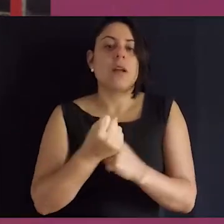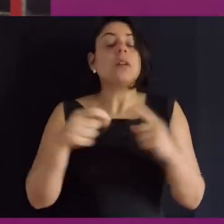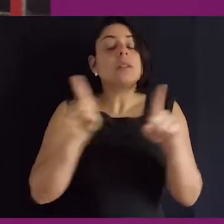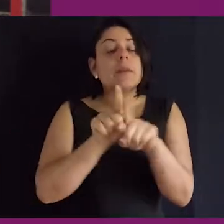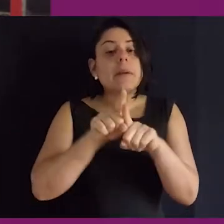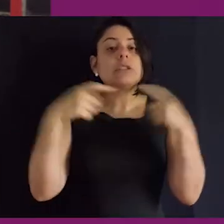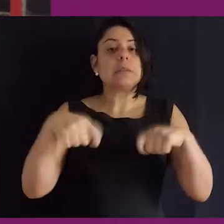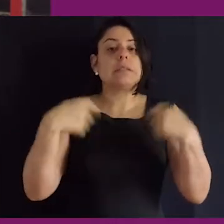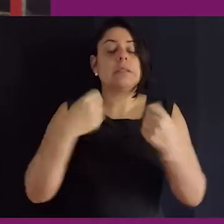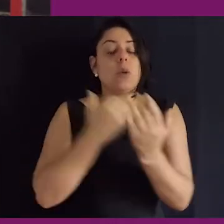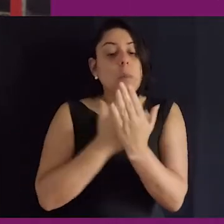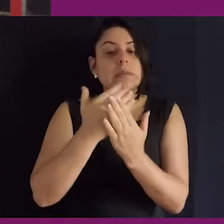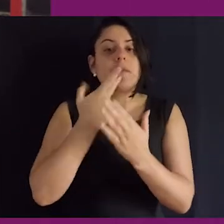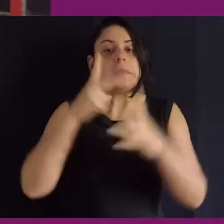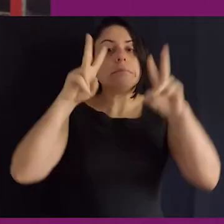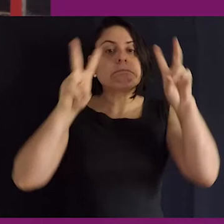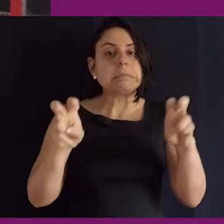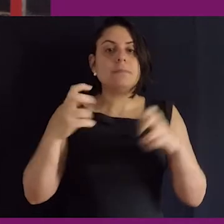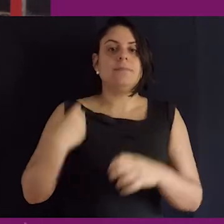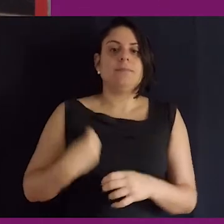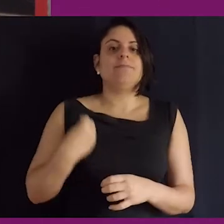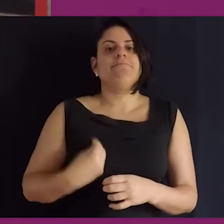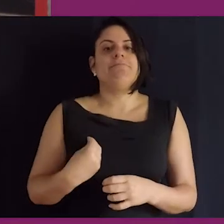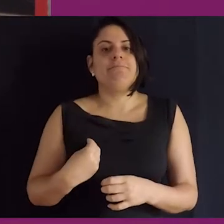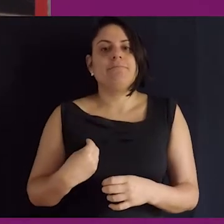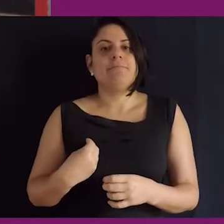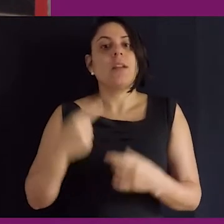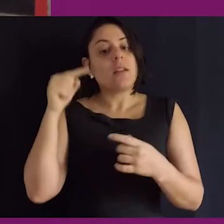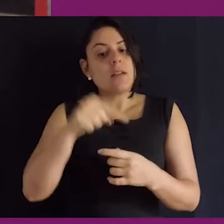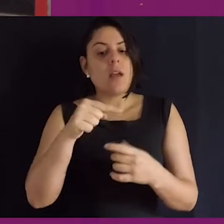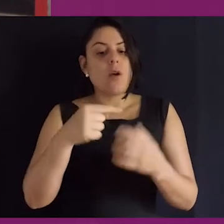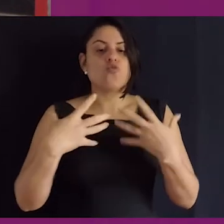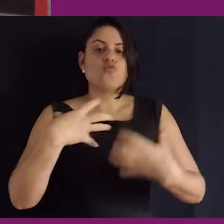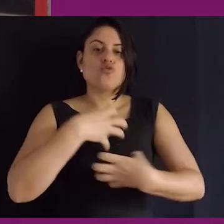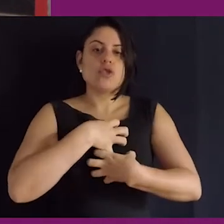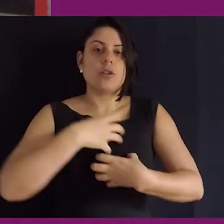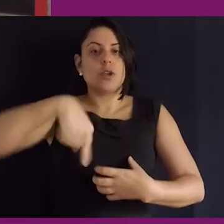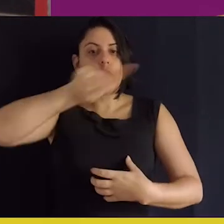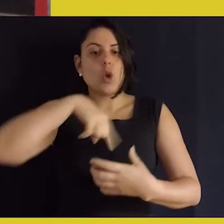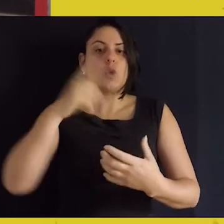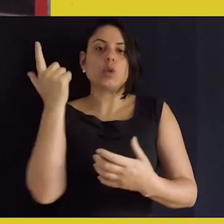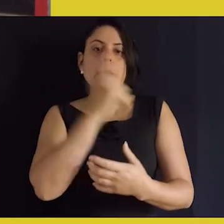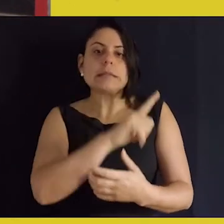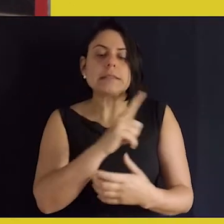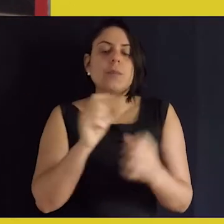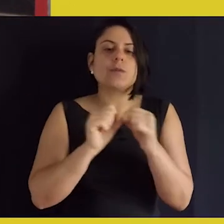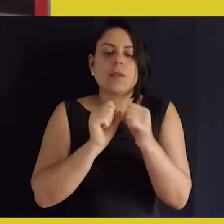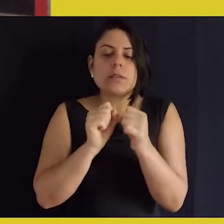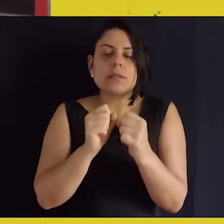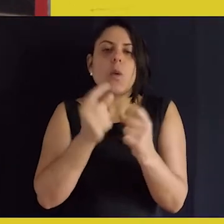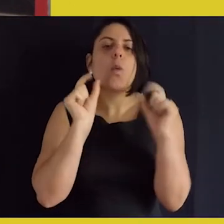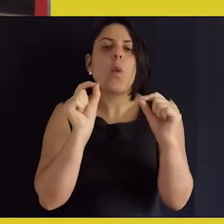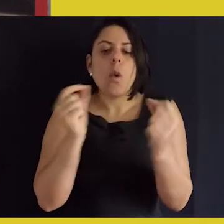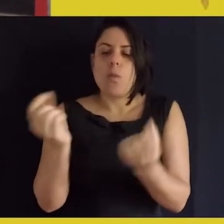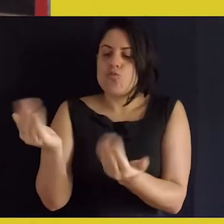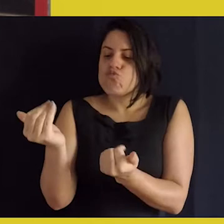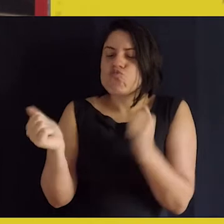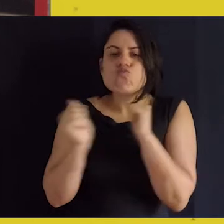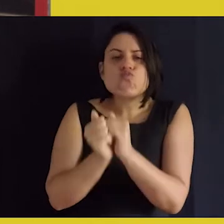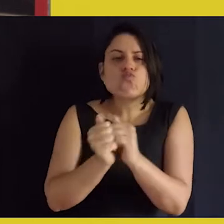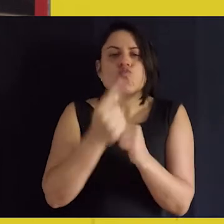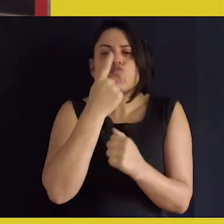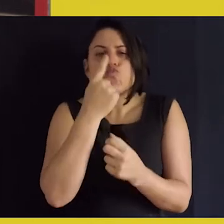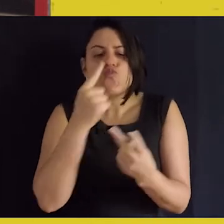A gente precisa começar a falar também sobre vida. E essa é uma das formas que a gente vem abordando esses jovens, através da efetividade,